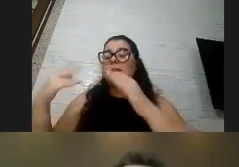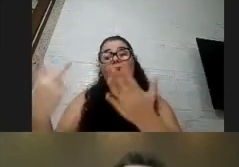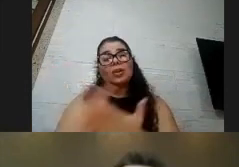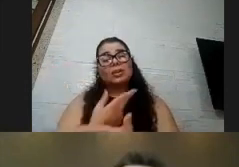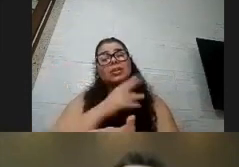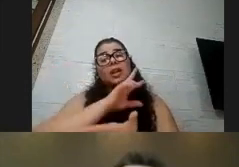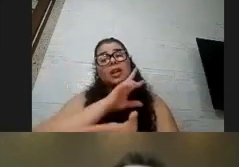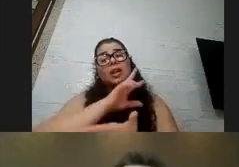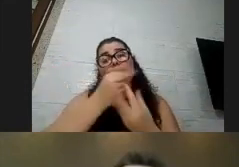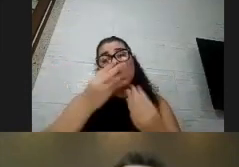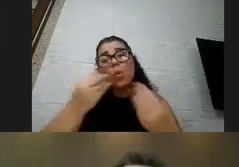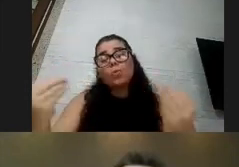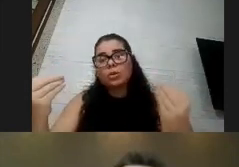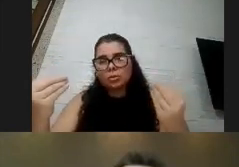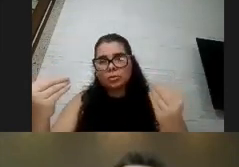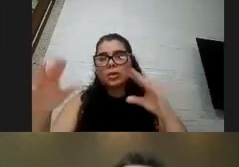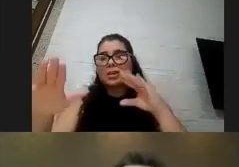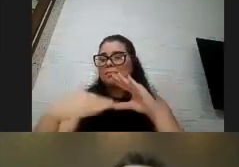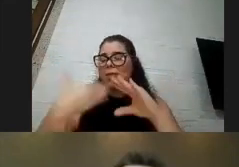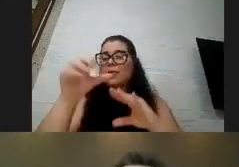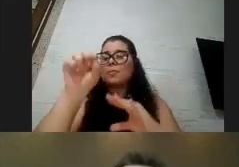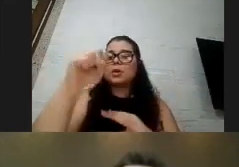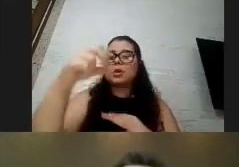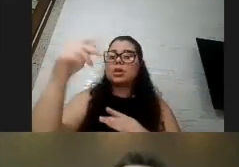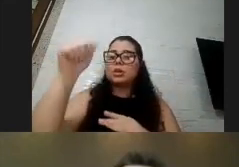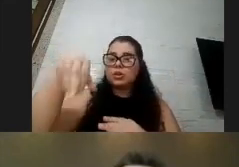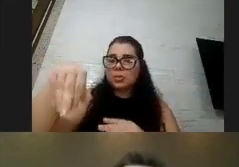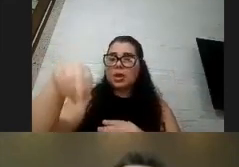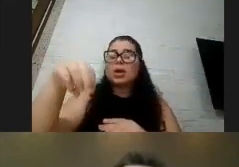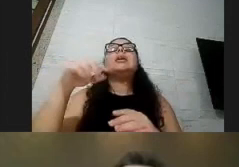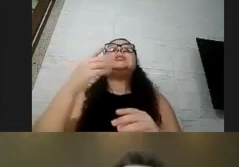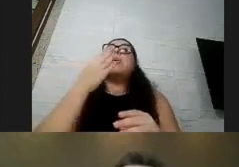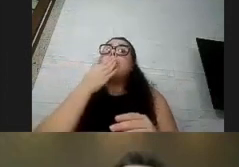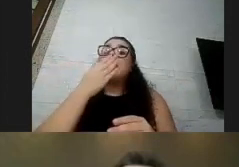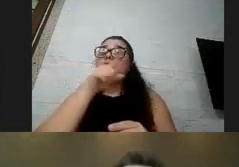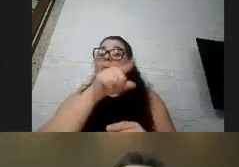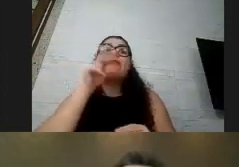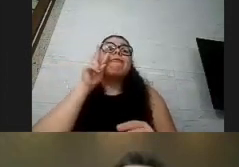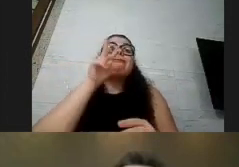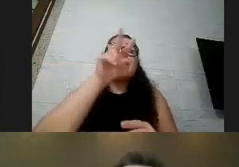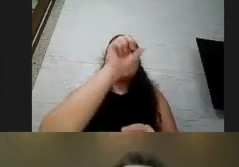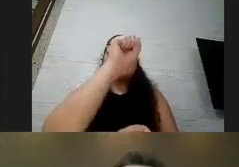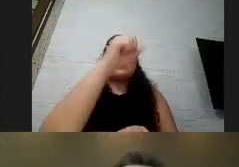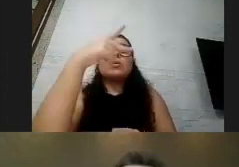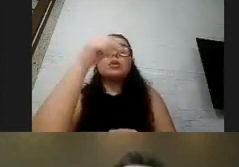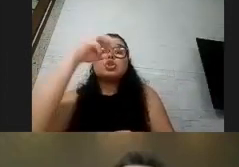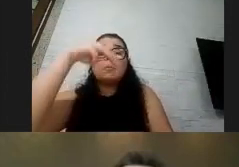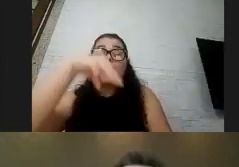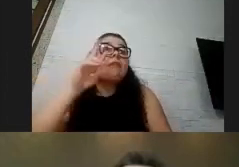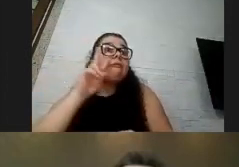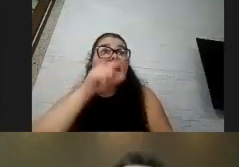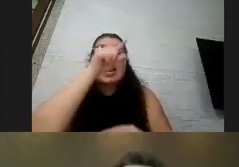e-mails foram para o spam então pede pra pessoa conferir a caixa de spam do e-mail dela ou porque ela